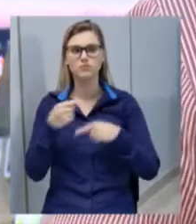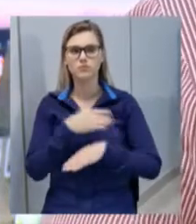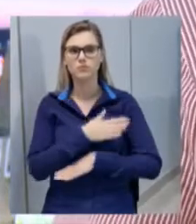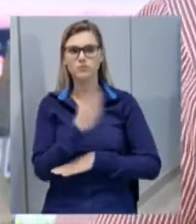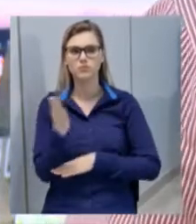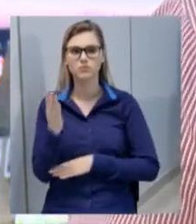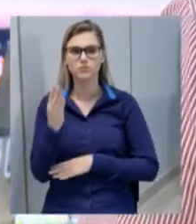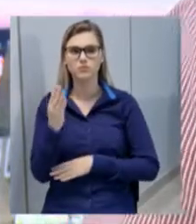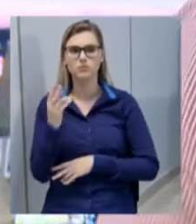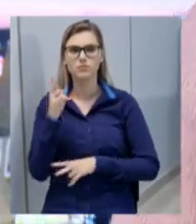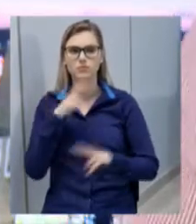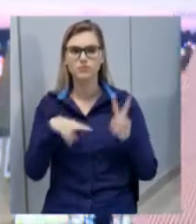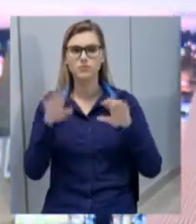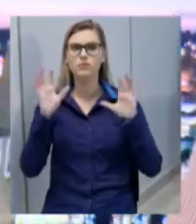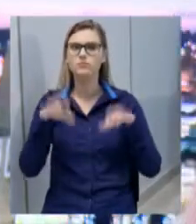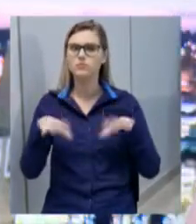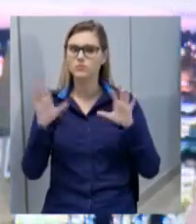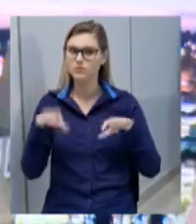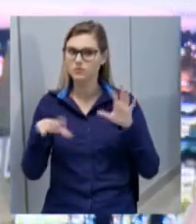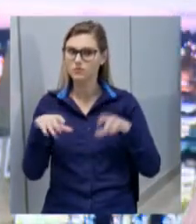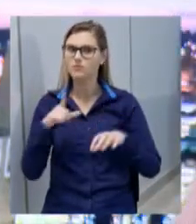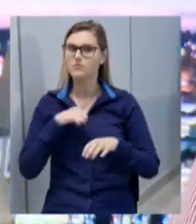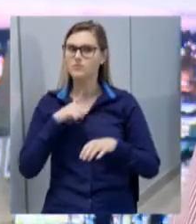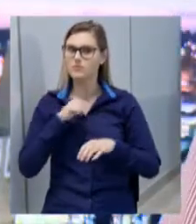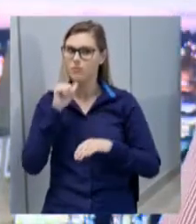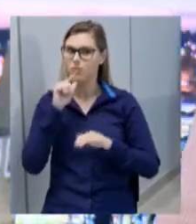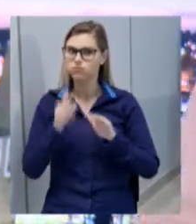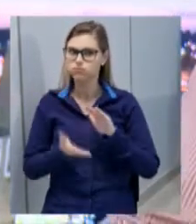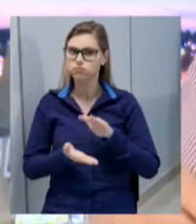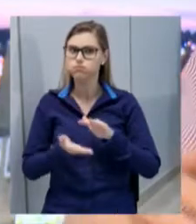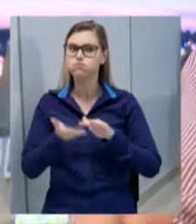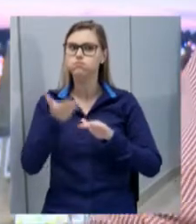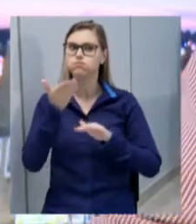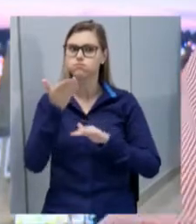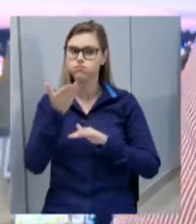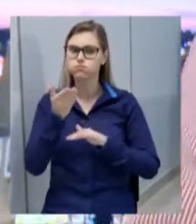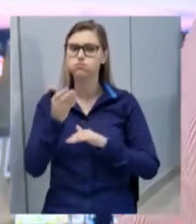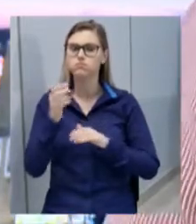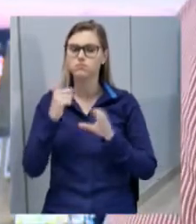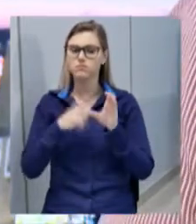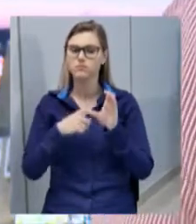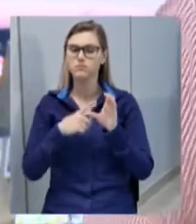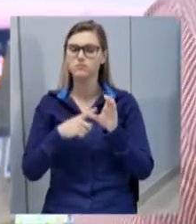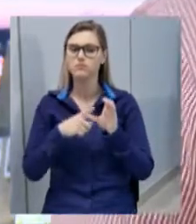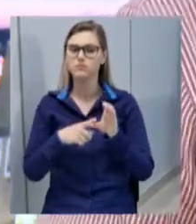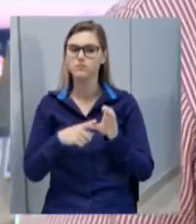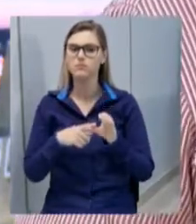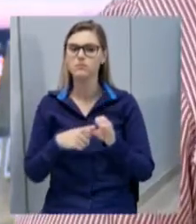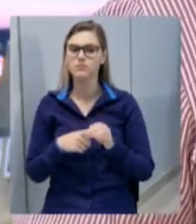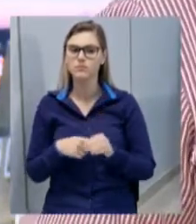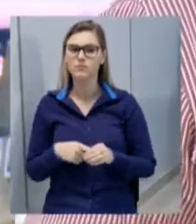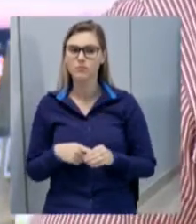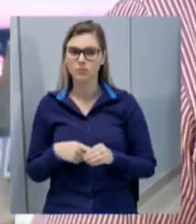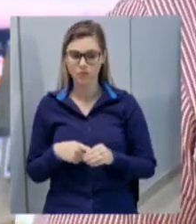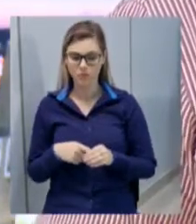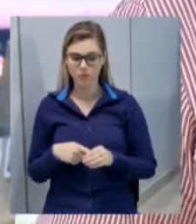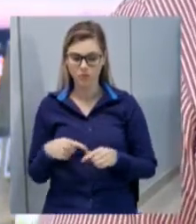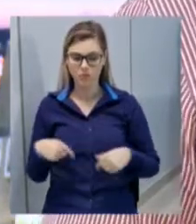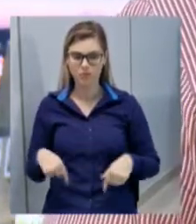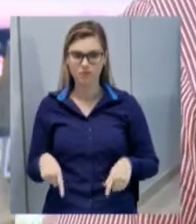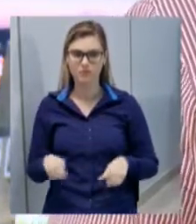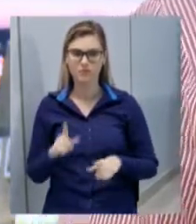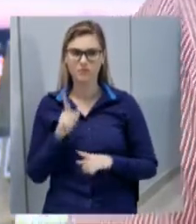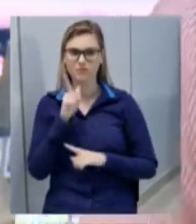chuva que causou vários alagamentos aí na cidade e que, em vários pontos recorrentes, que